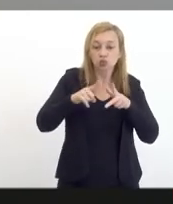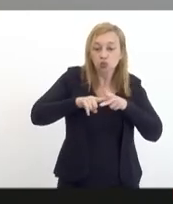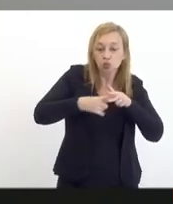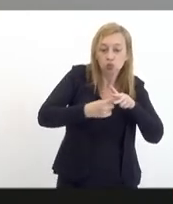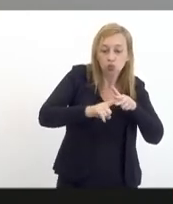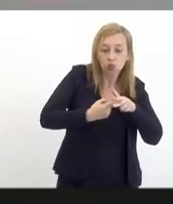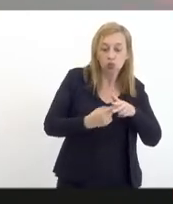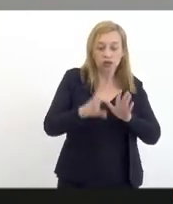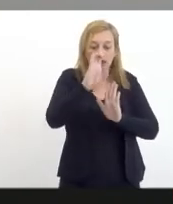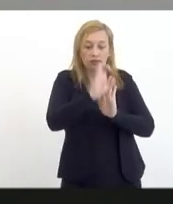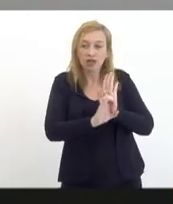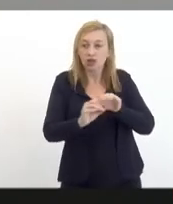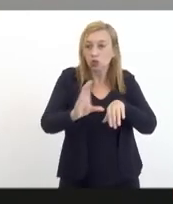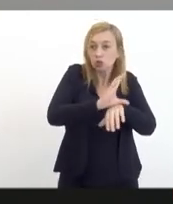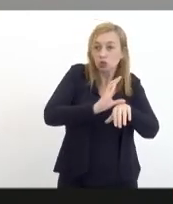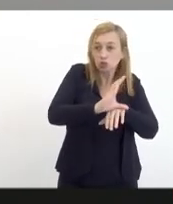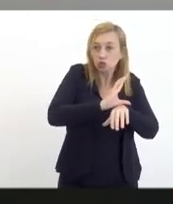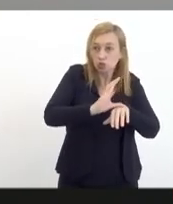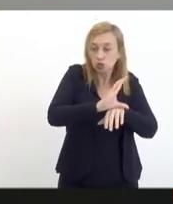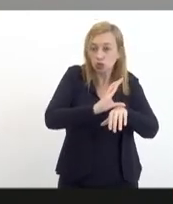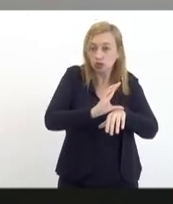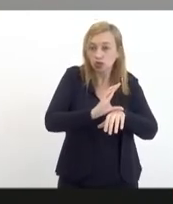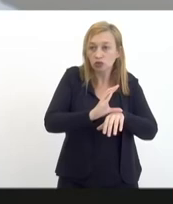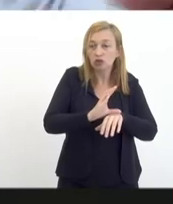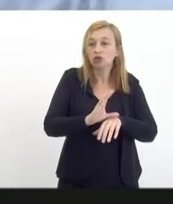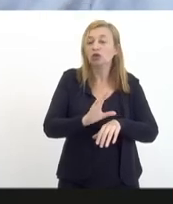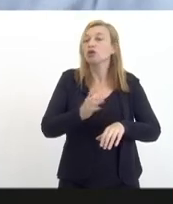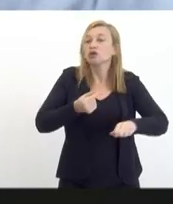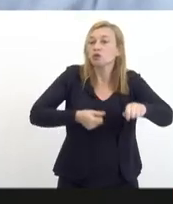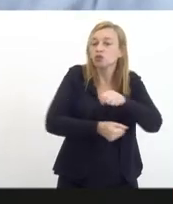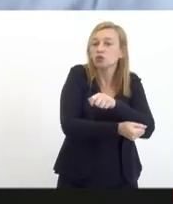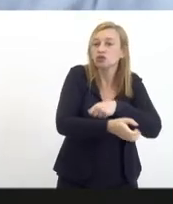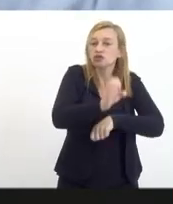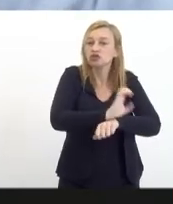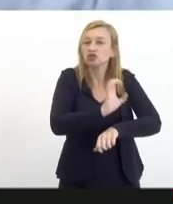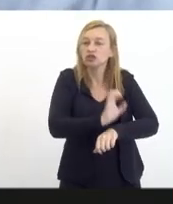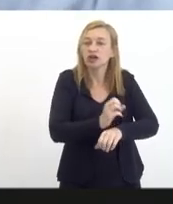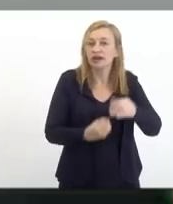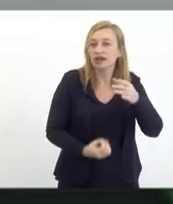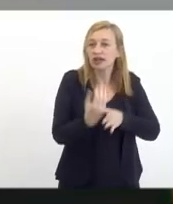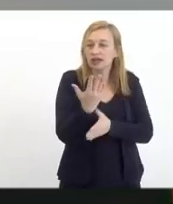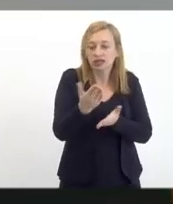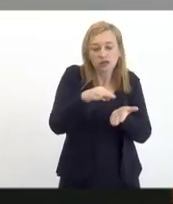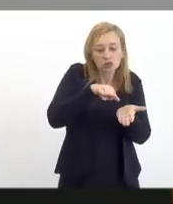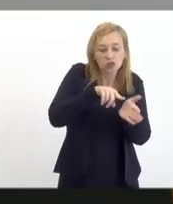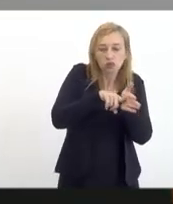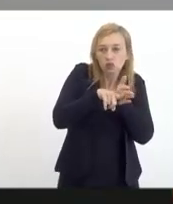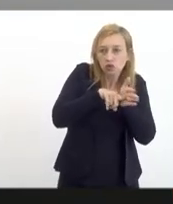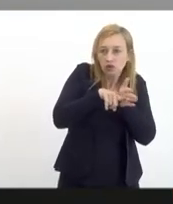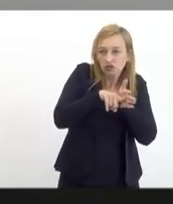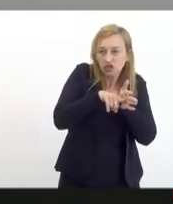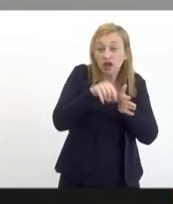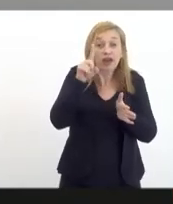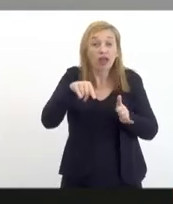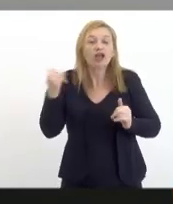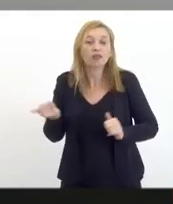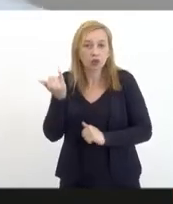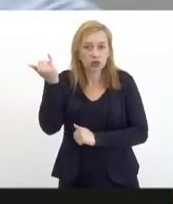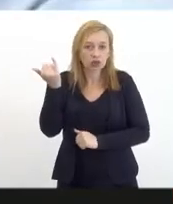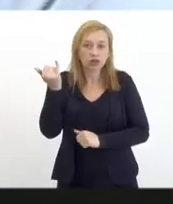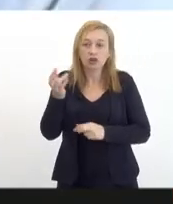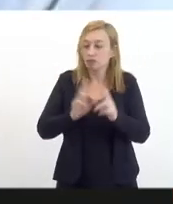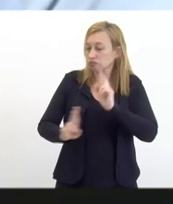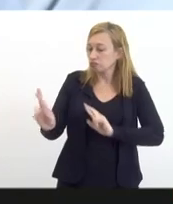de uma emenda constitucional que instituiu o Fundo Soberano no Estado a criação de uma assessoria fiscal na Assembleia Legislativa muito importante para